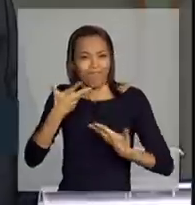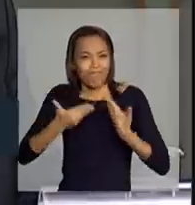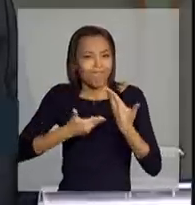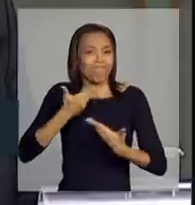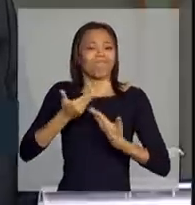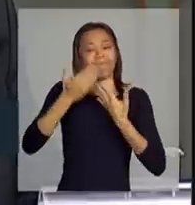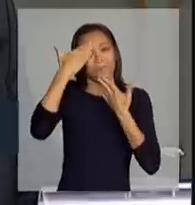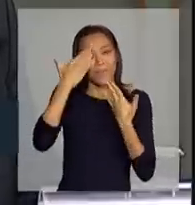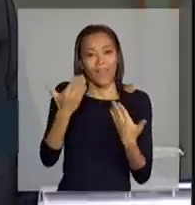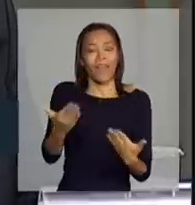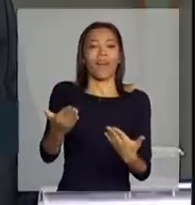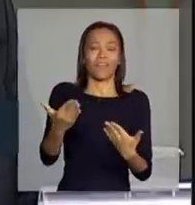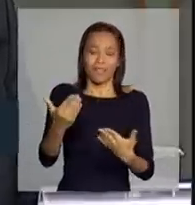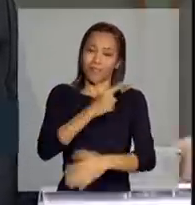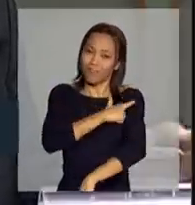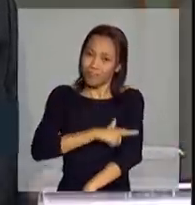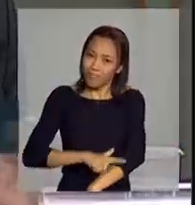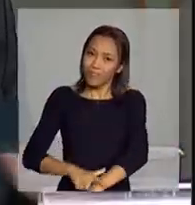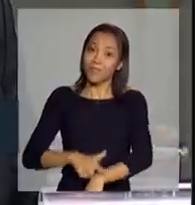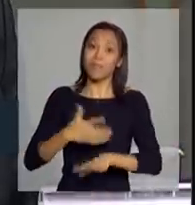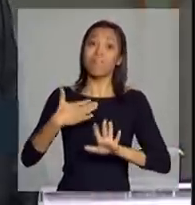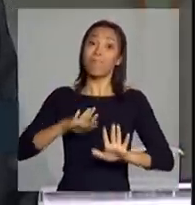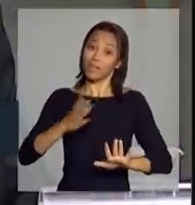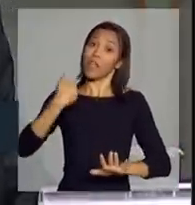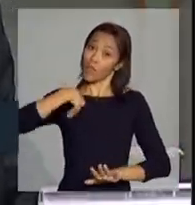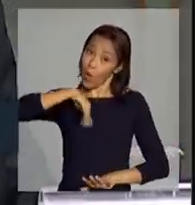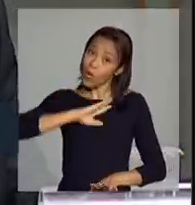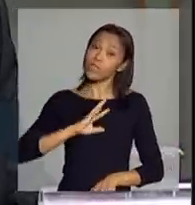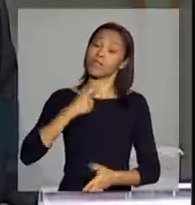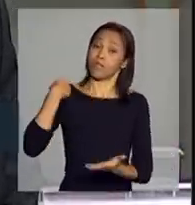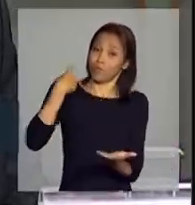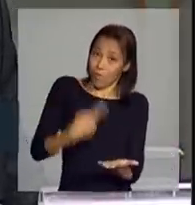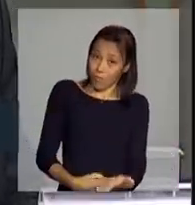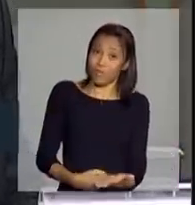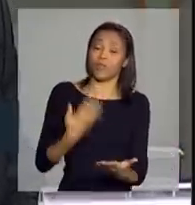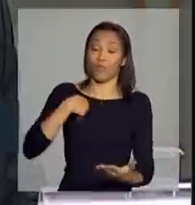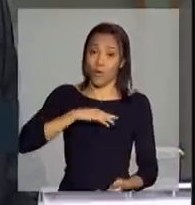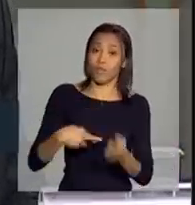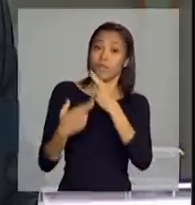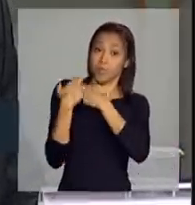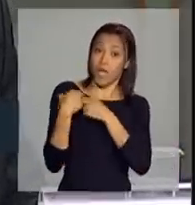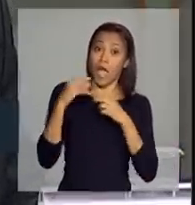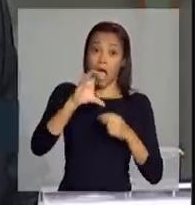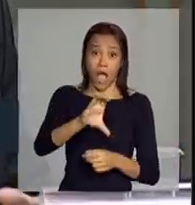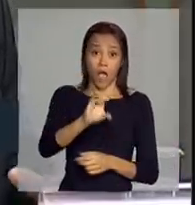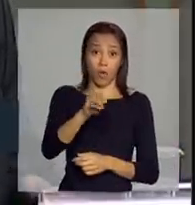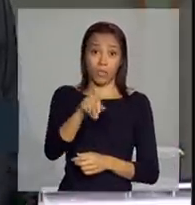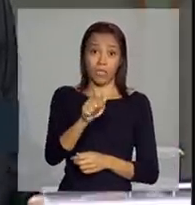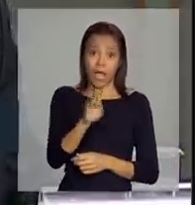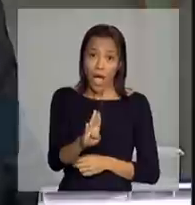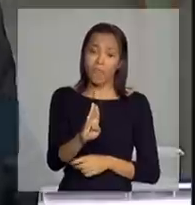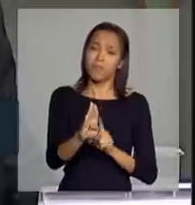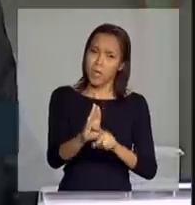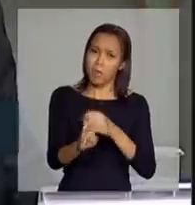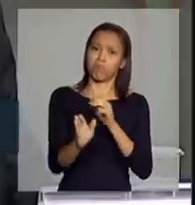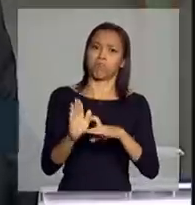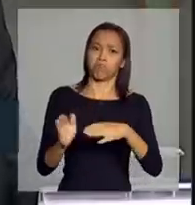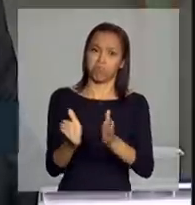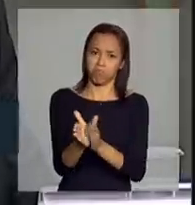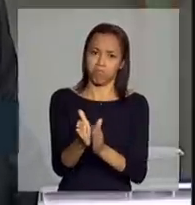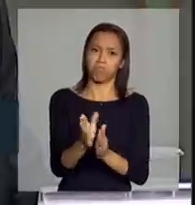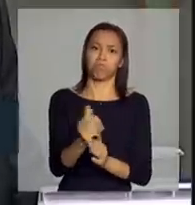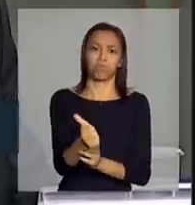a sua gentileza, mas nada mais do que obrigação nossa, a Conab tem que merecer o papel de destaque que ela desempenha